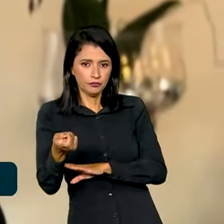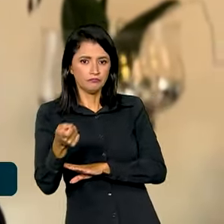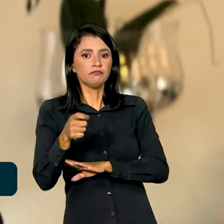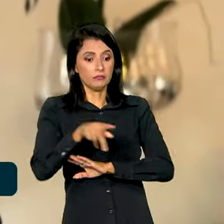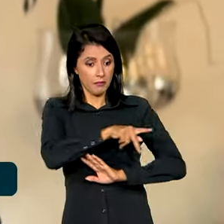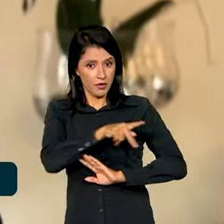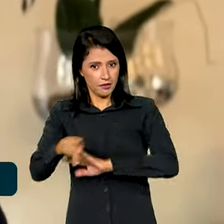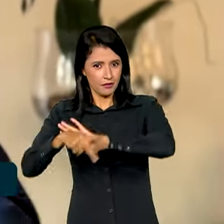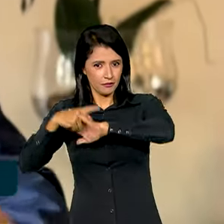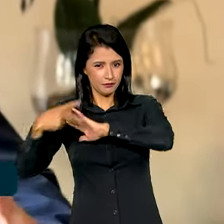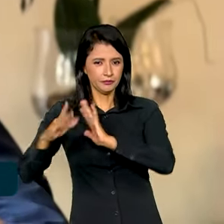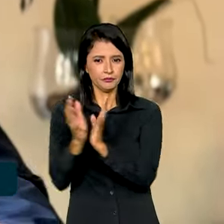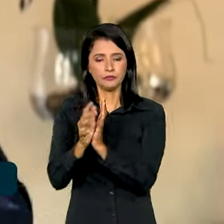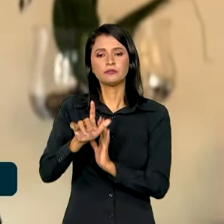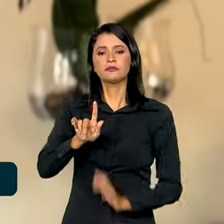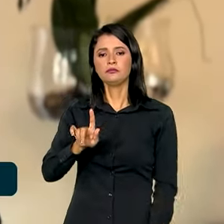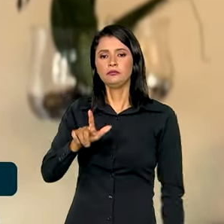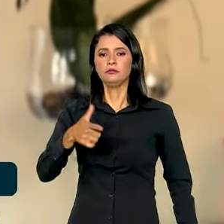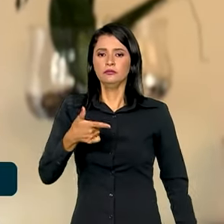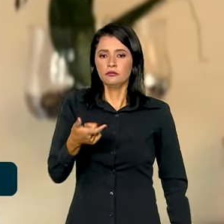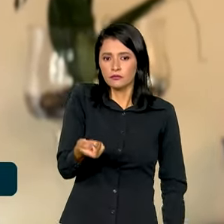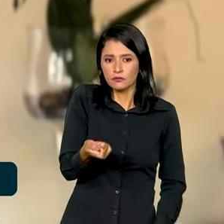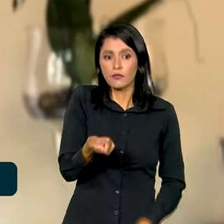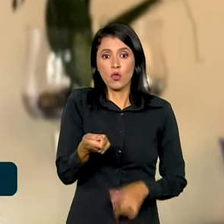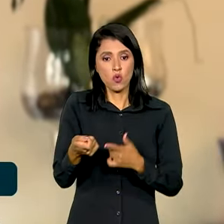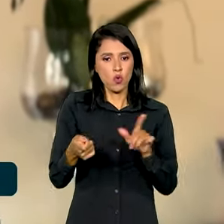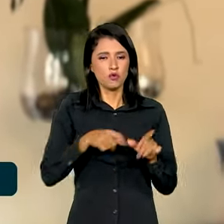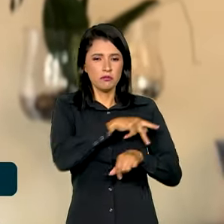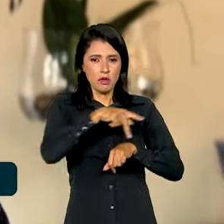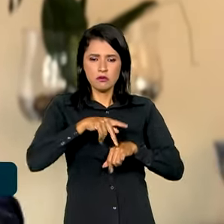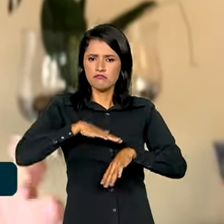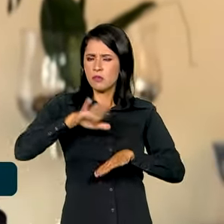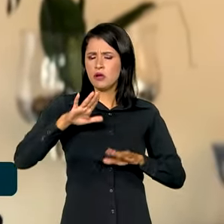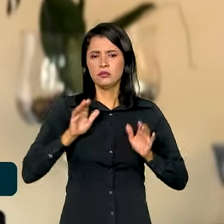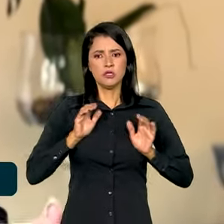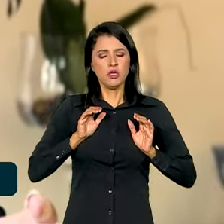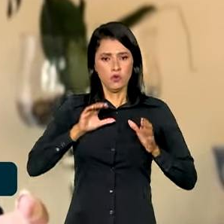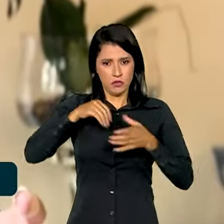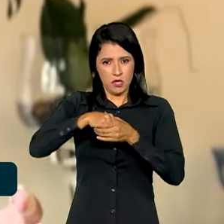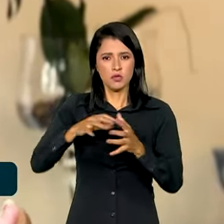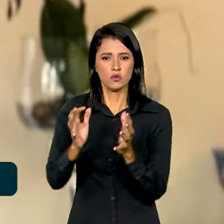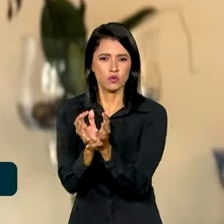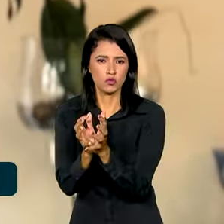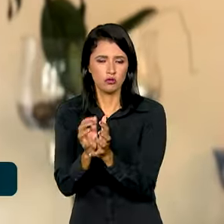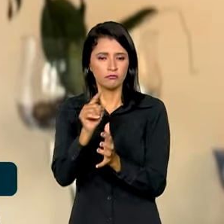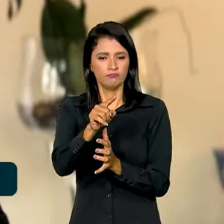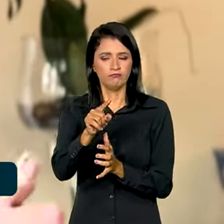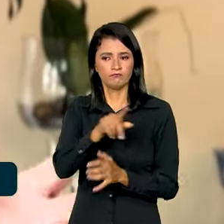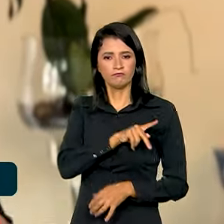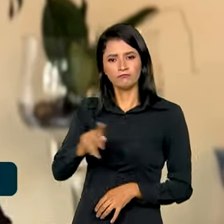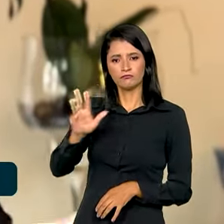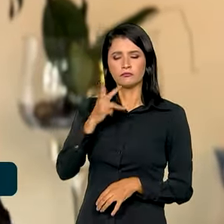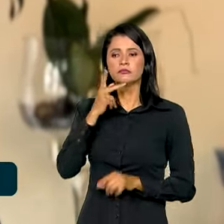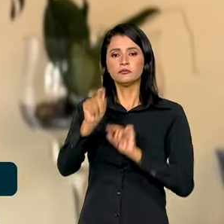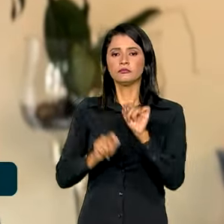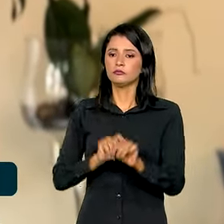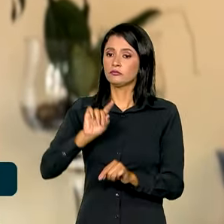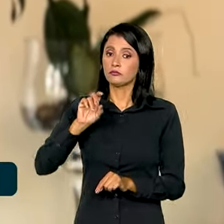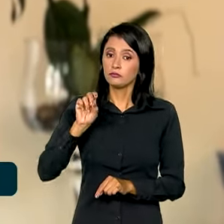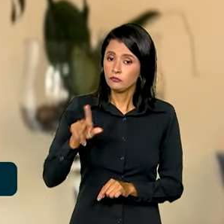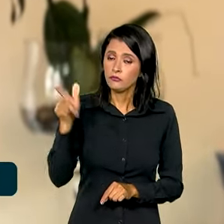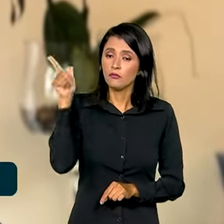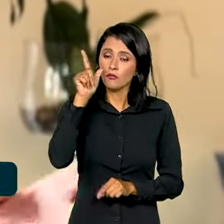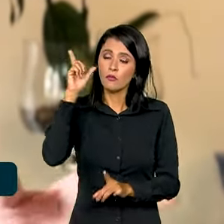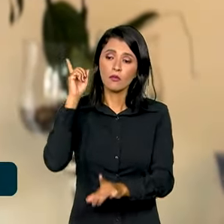presidência do G20, os países mais ricos do mundo, então o presidente Lula diz, olha, só há solução